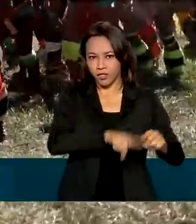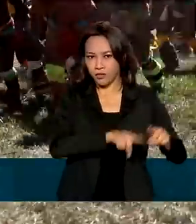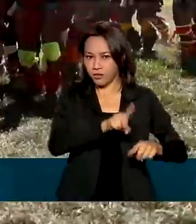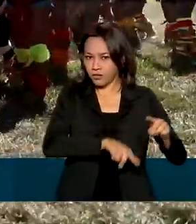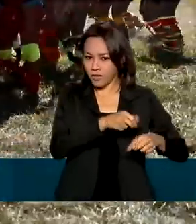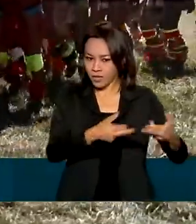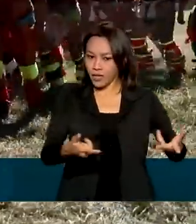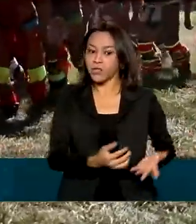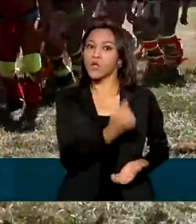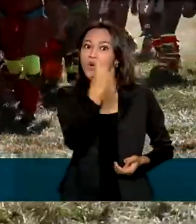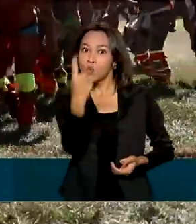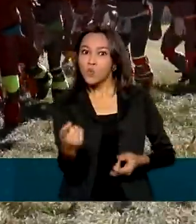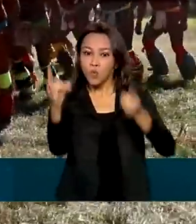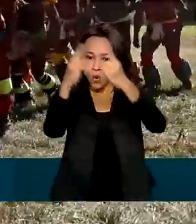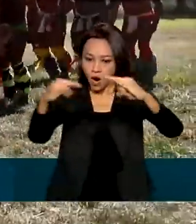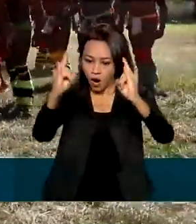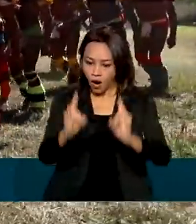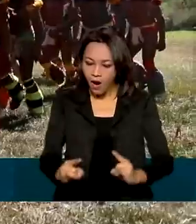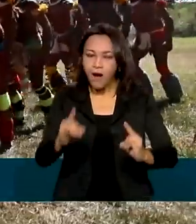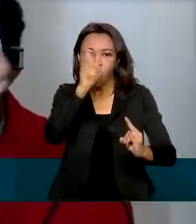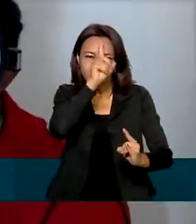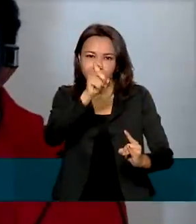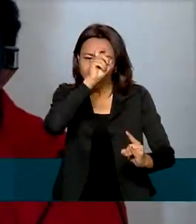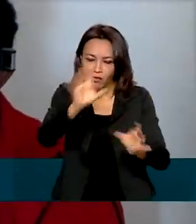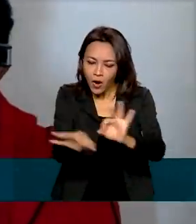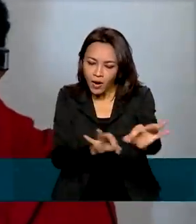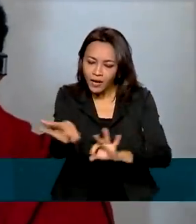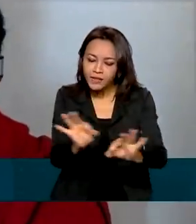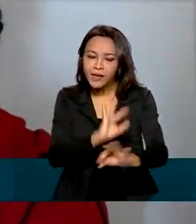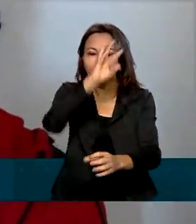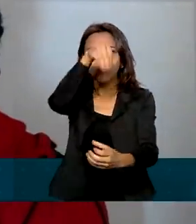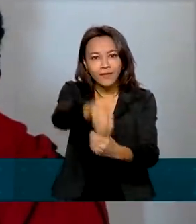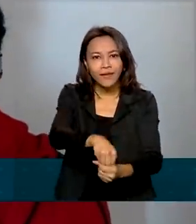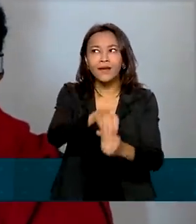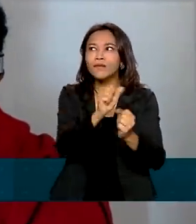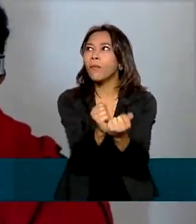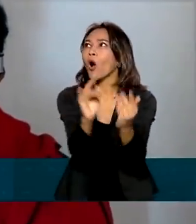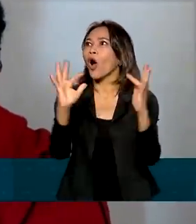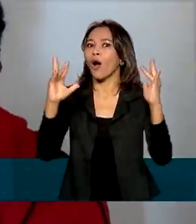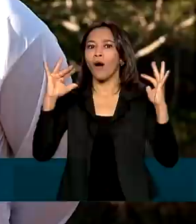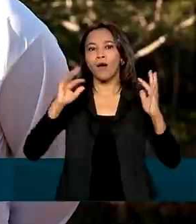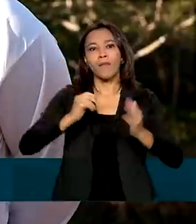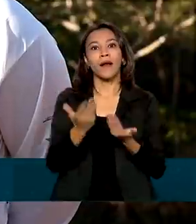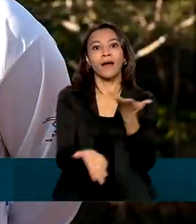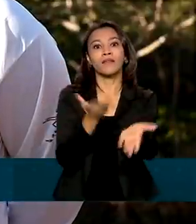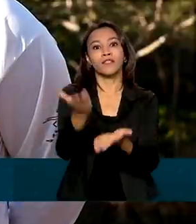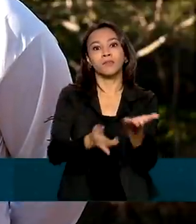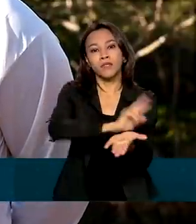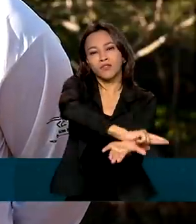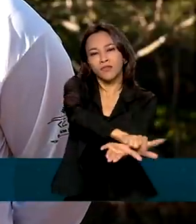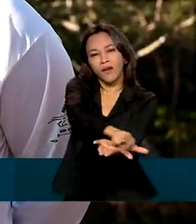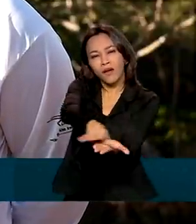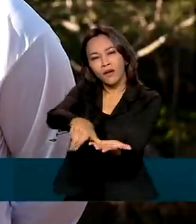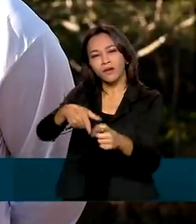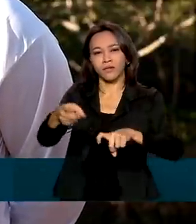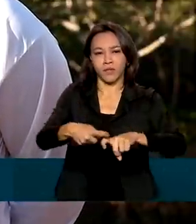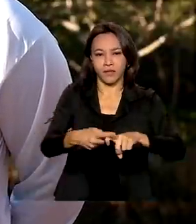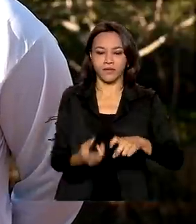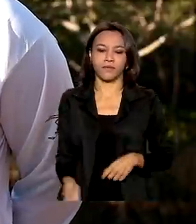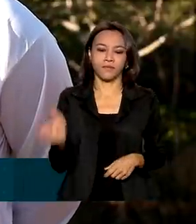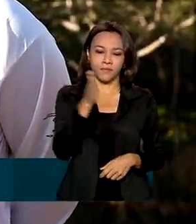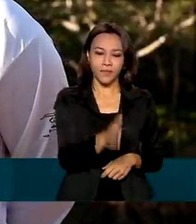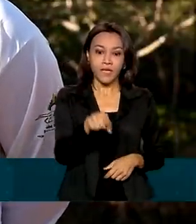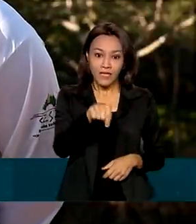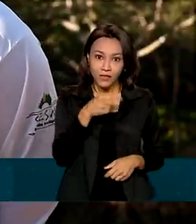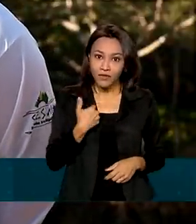hospital foi montado em plena selva para oferecer atendimento médico em várias especialidades. Vai diminuir bastante esse deslocamento para